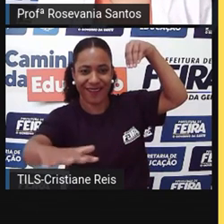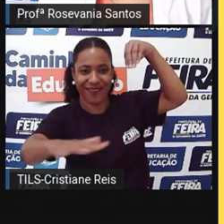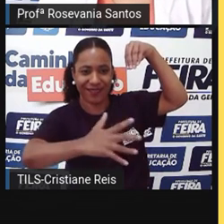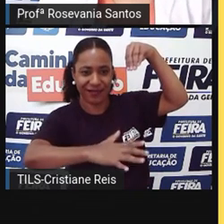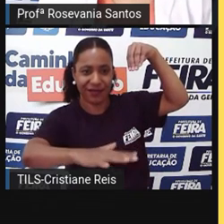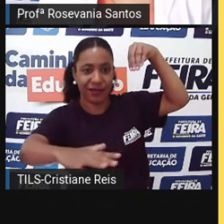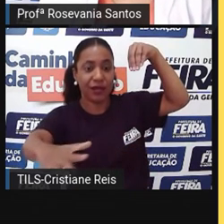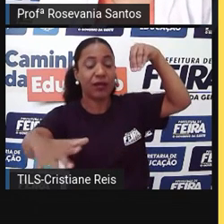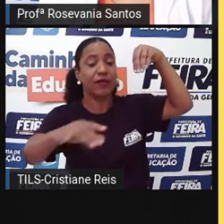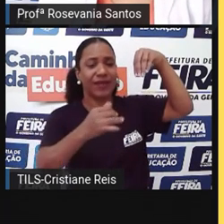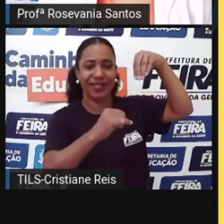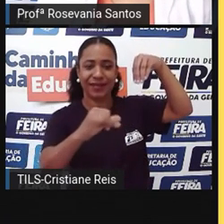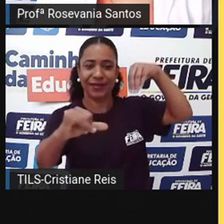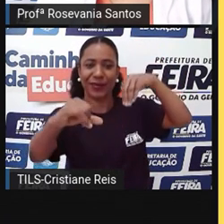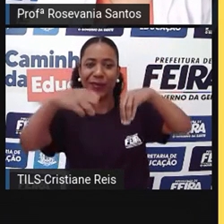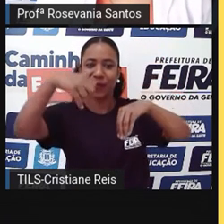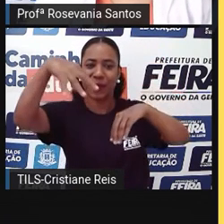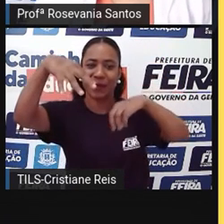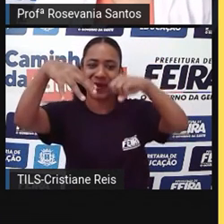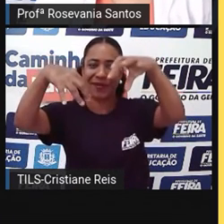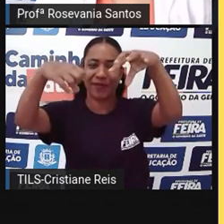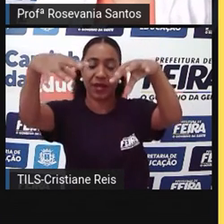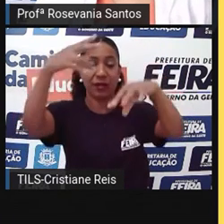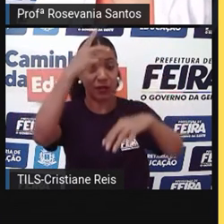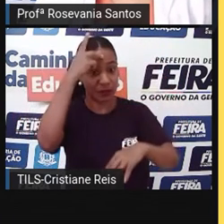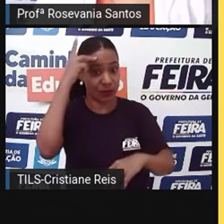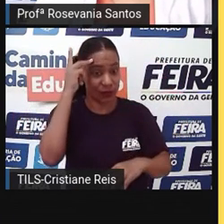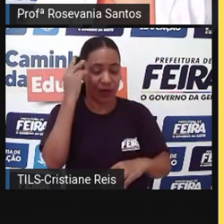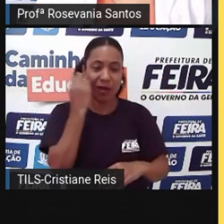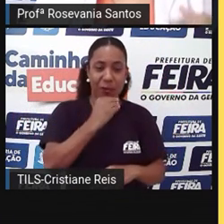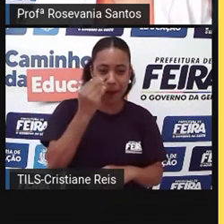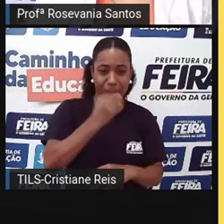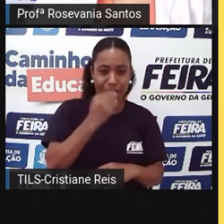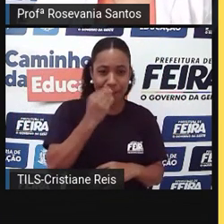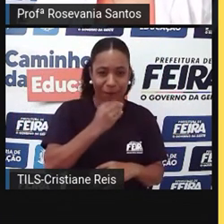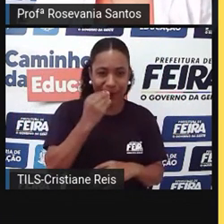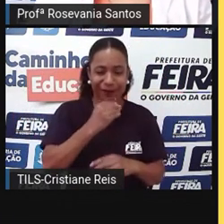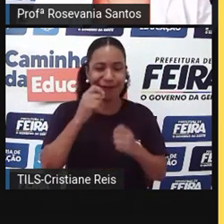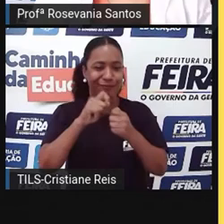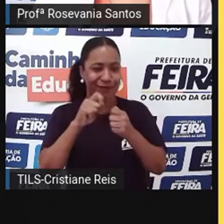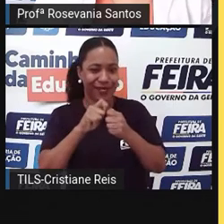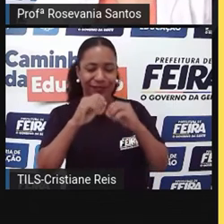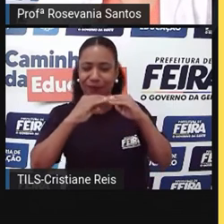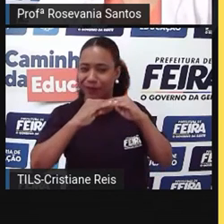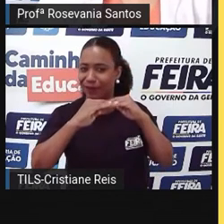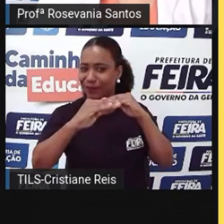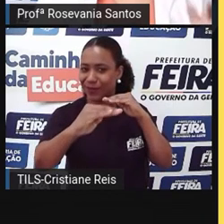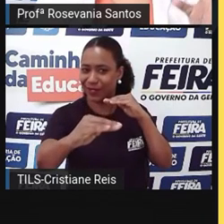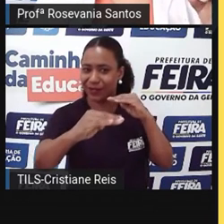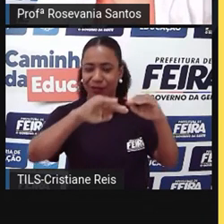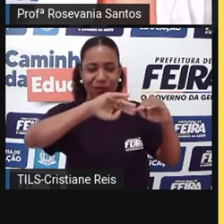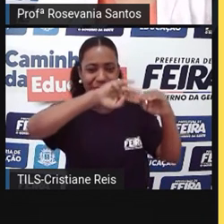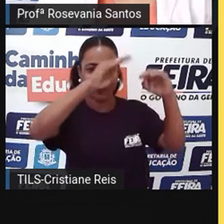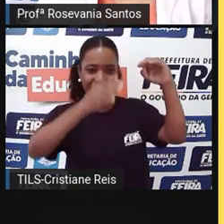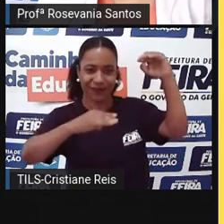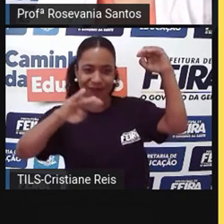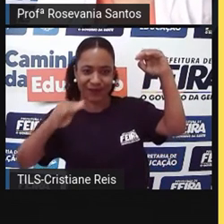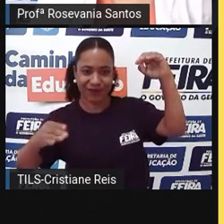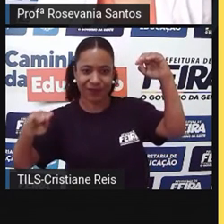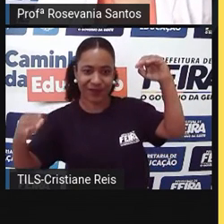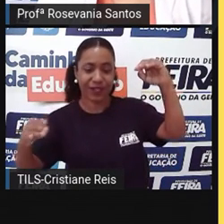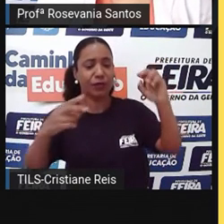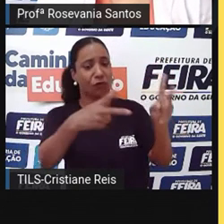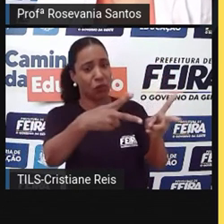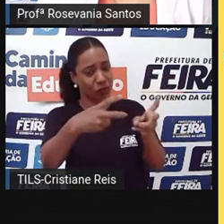explorando esse espaço, de qualquer forma, para ele, né, tanto faz se é plano, ou se é mais íngreme, ele explora